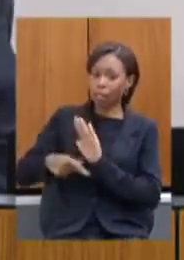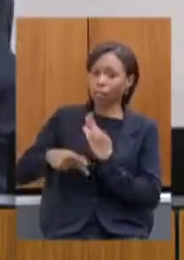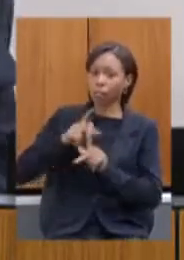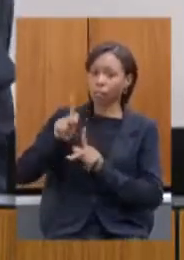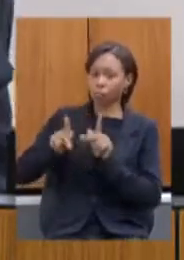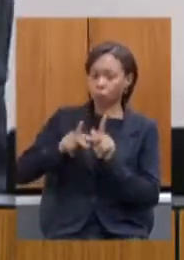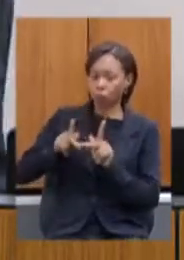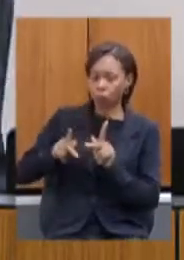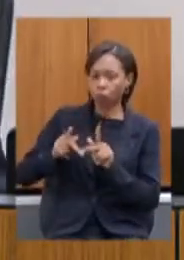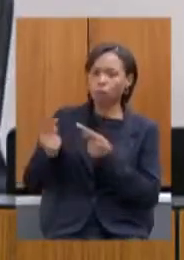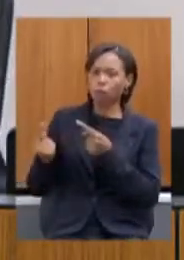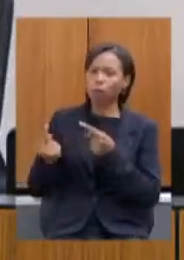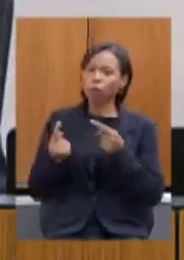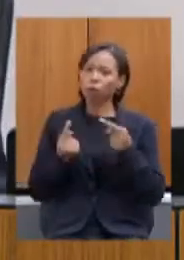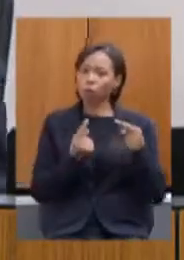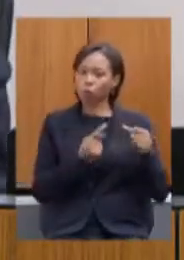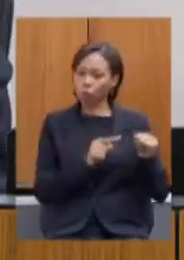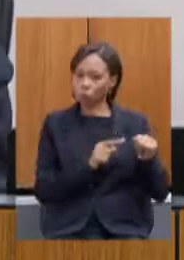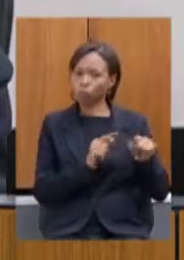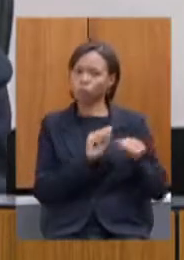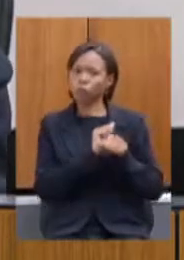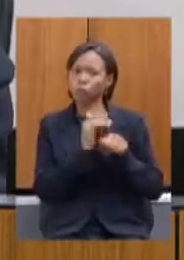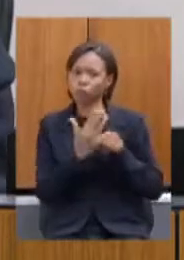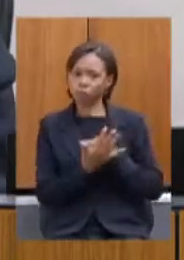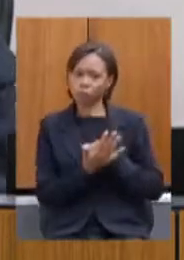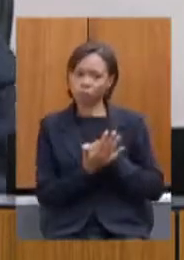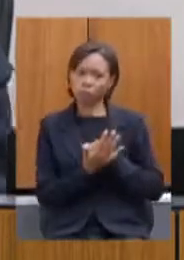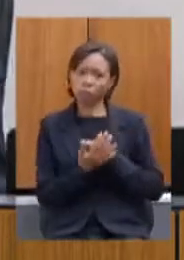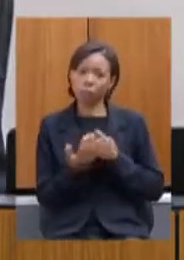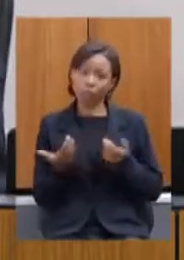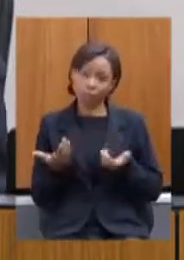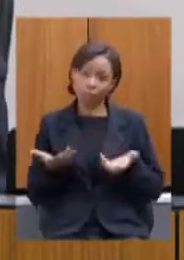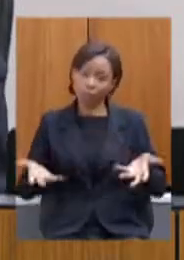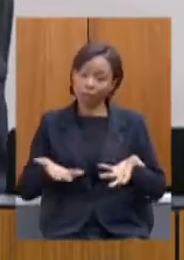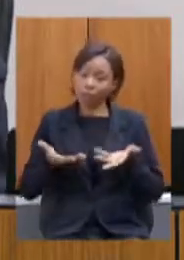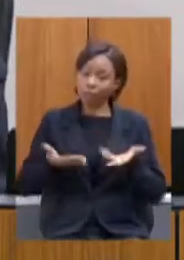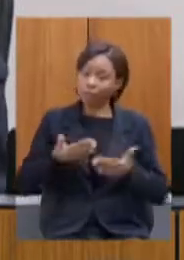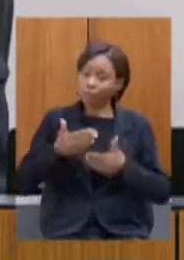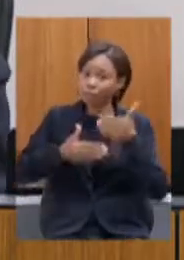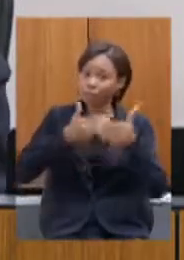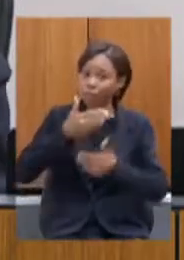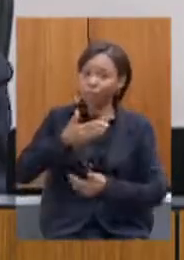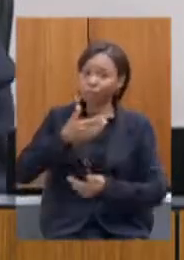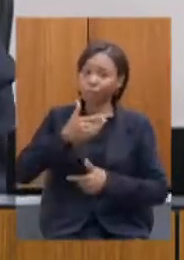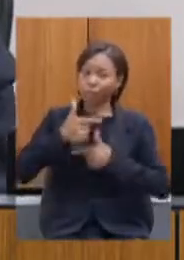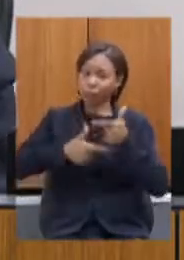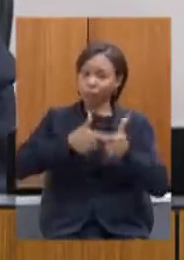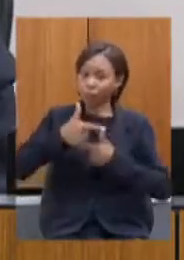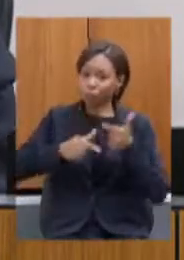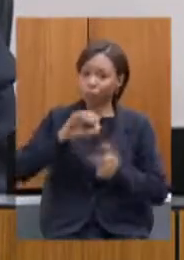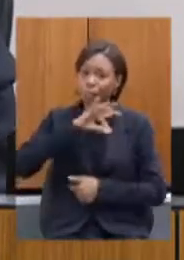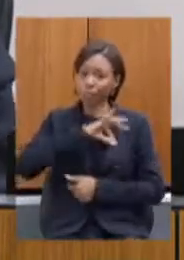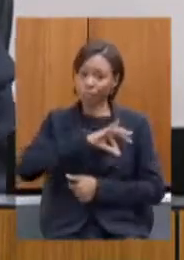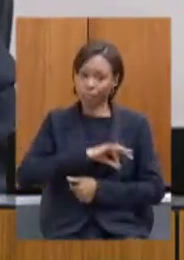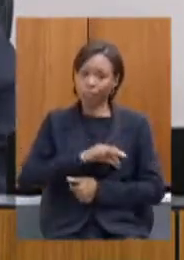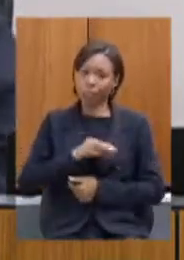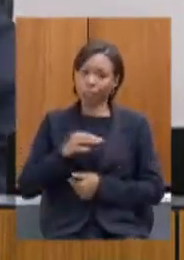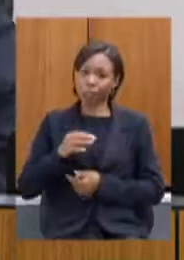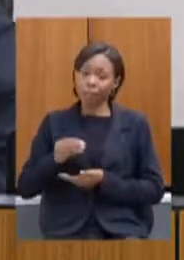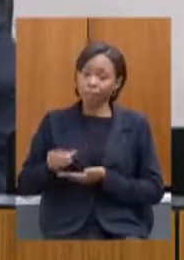uma vez que cria emprego e renda uma vez que leva água até as pessoas